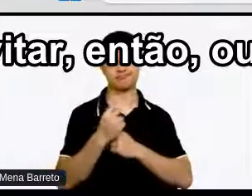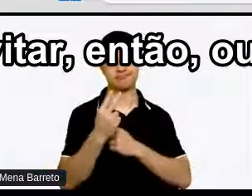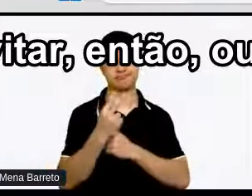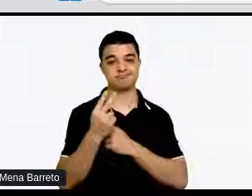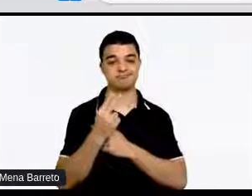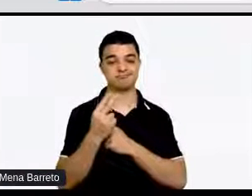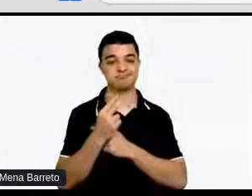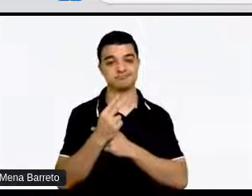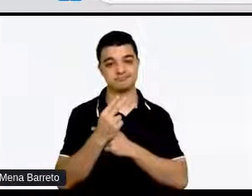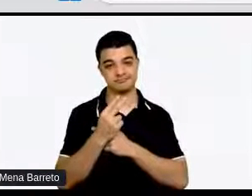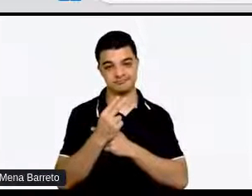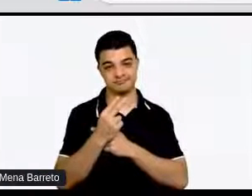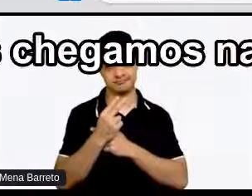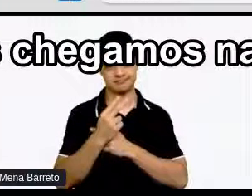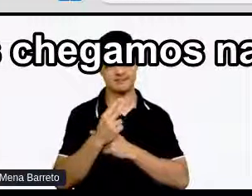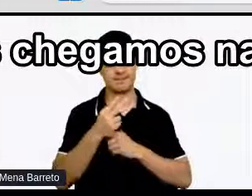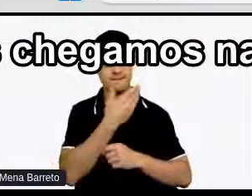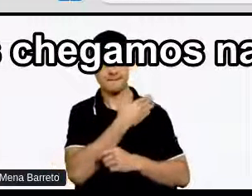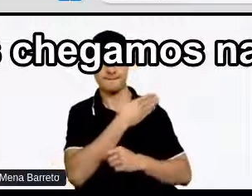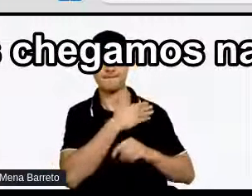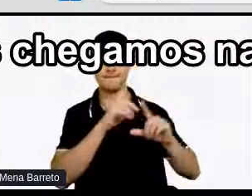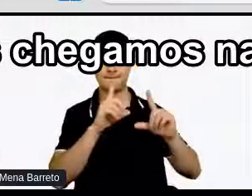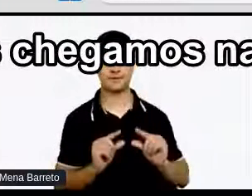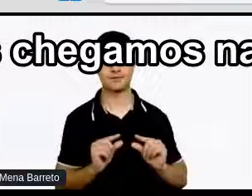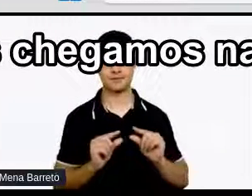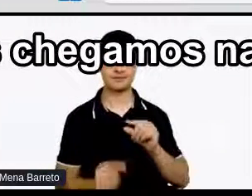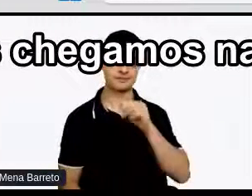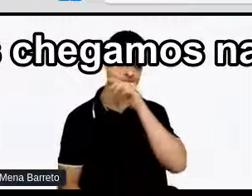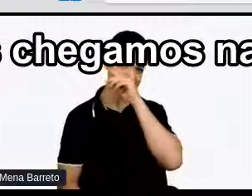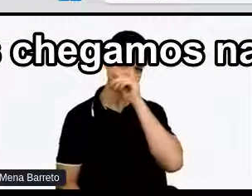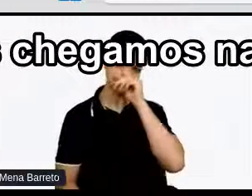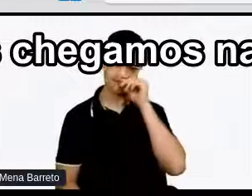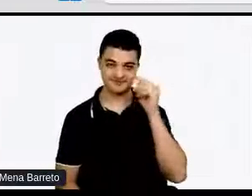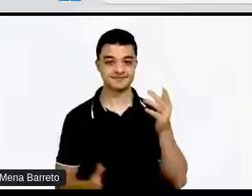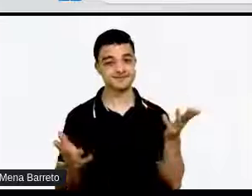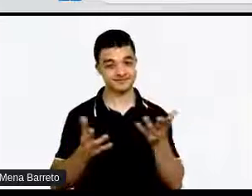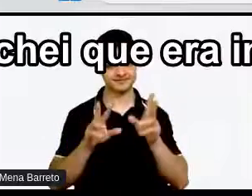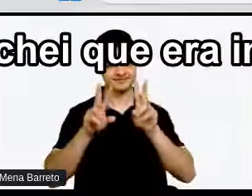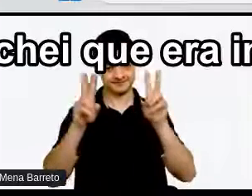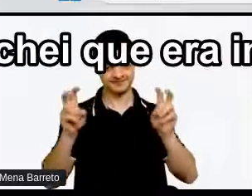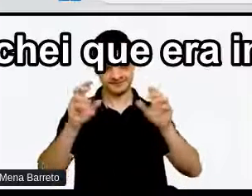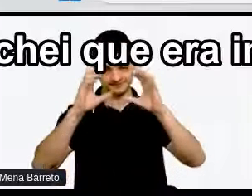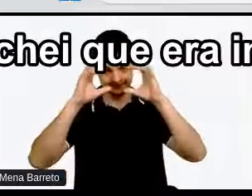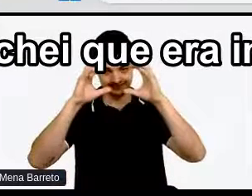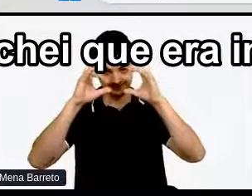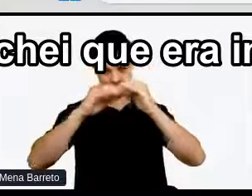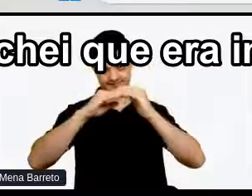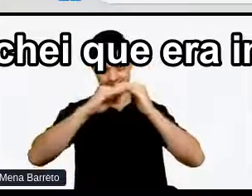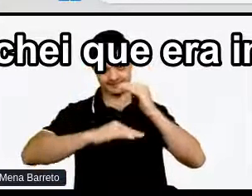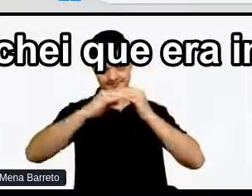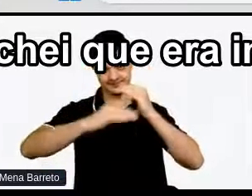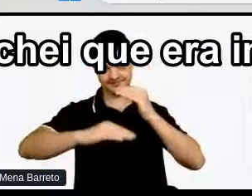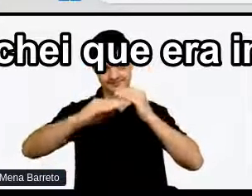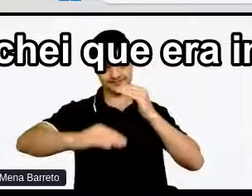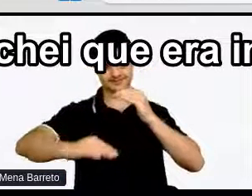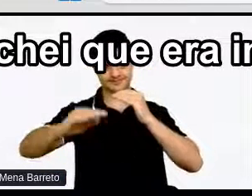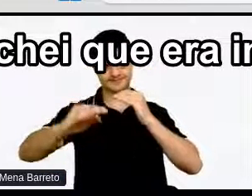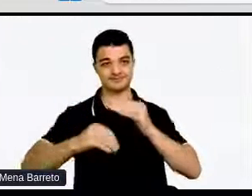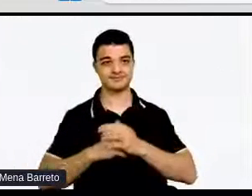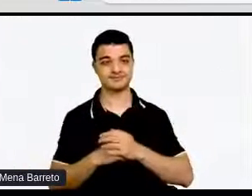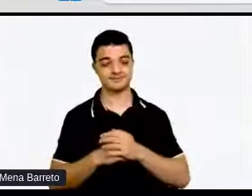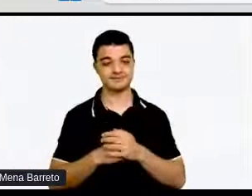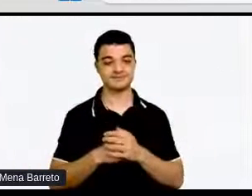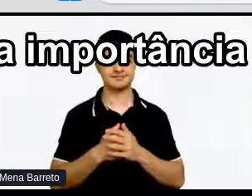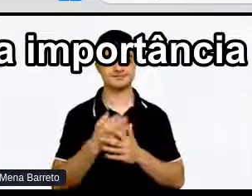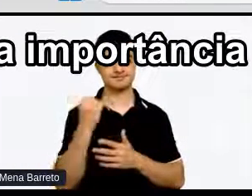ocorrência deles E agora Nós chegamos Na bendita Neurodiversidade Porque achei Que era importante Trazer pra vocês